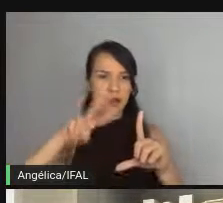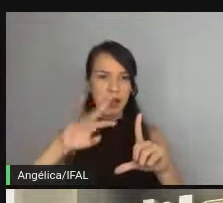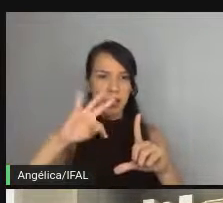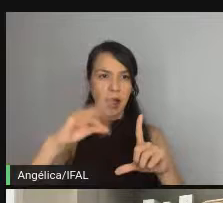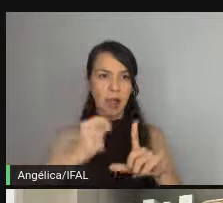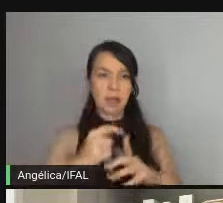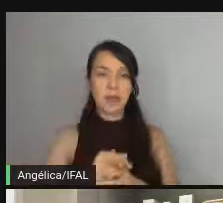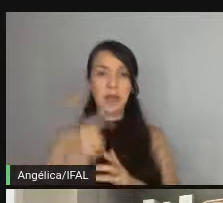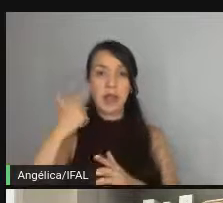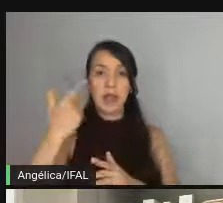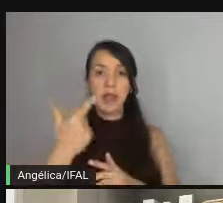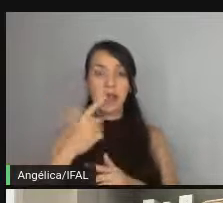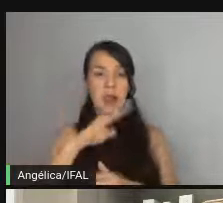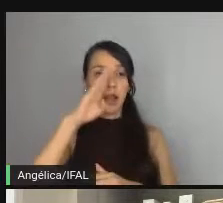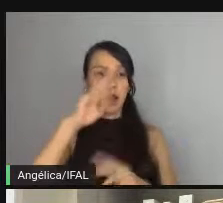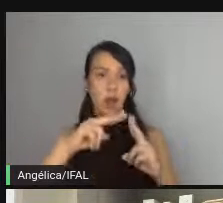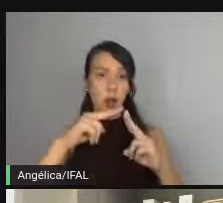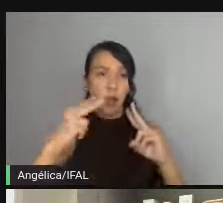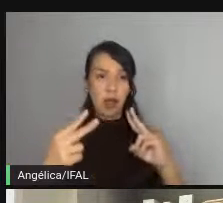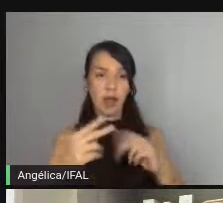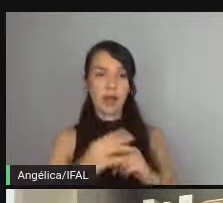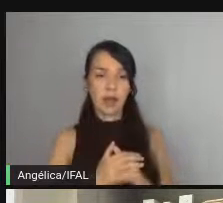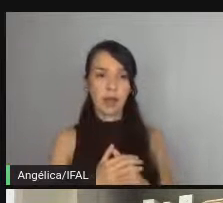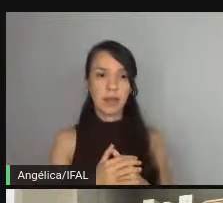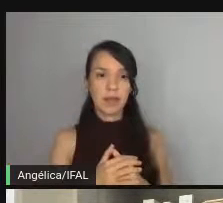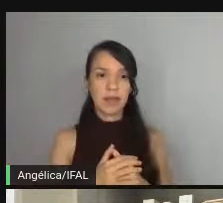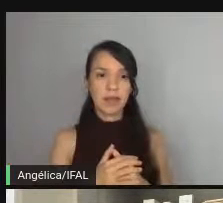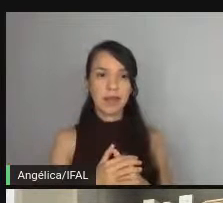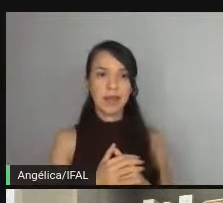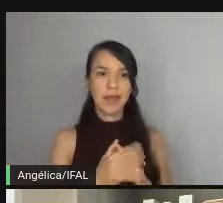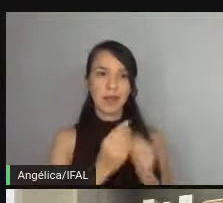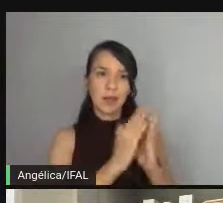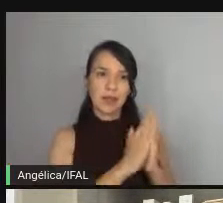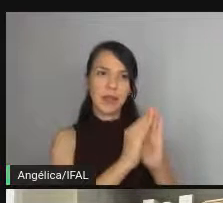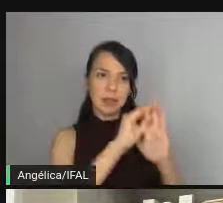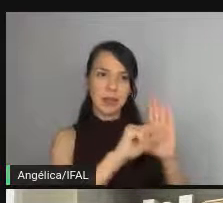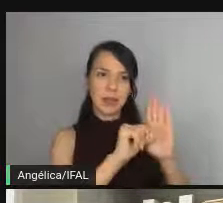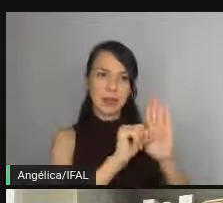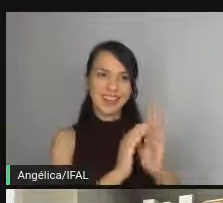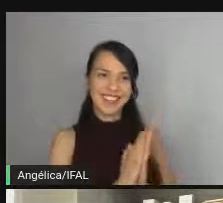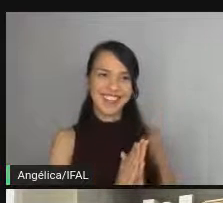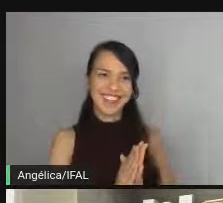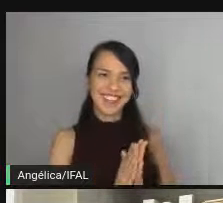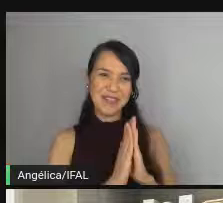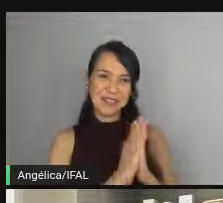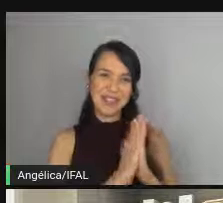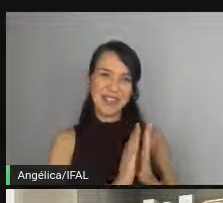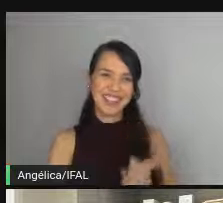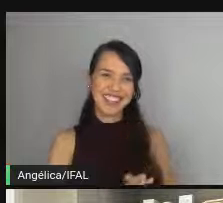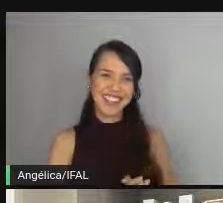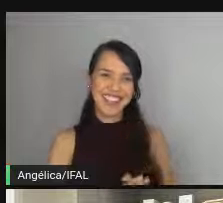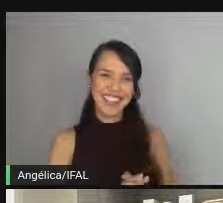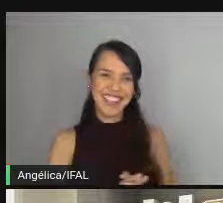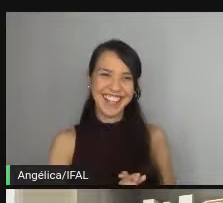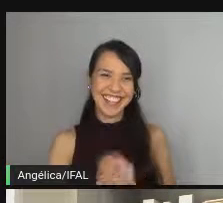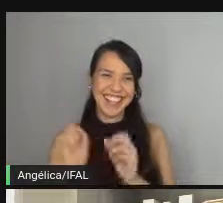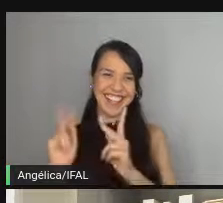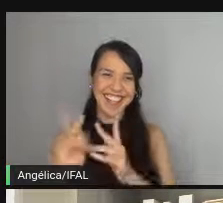é totalmente online um zoomzinho por favor um zoom por favor beleza